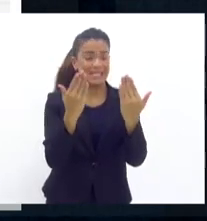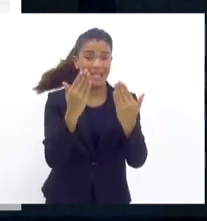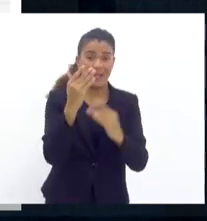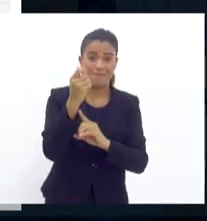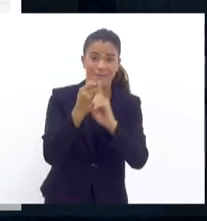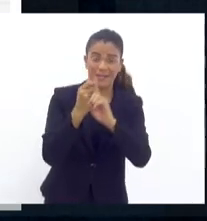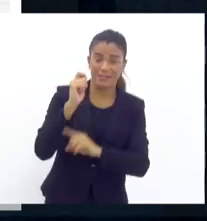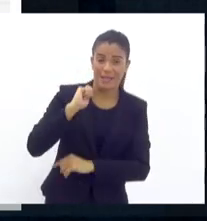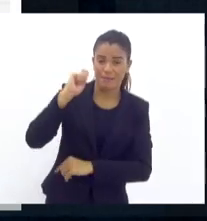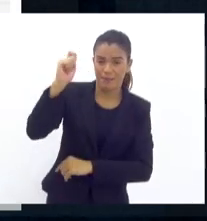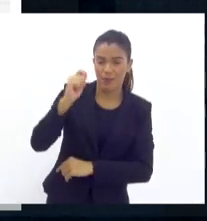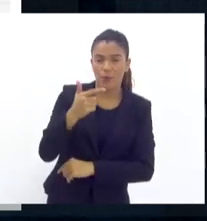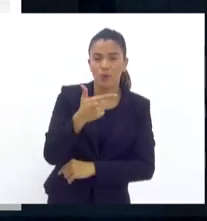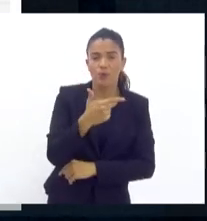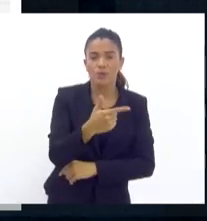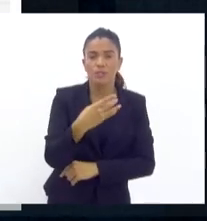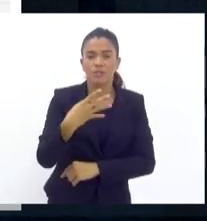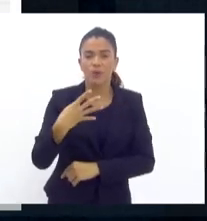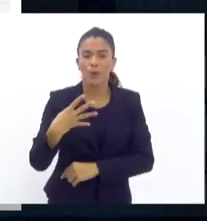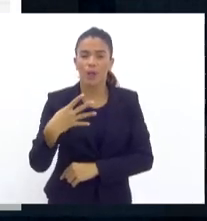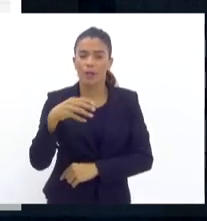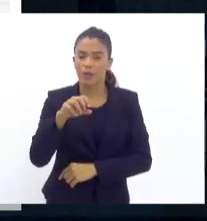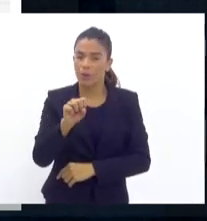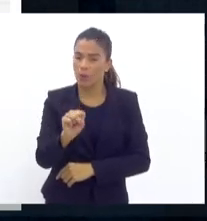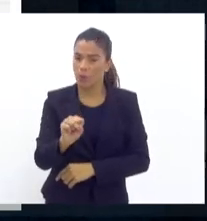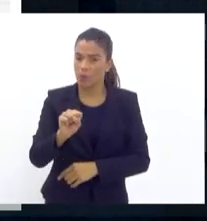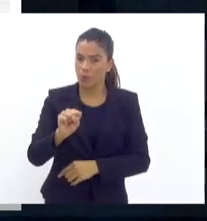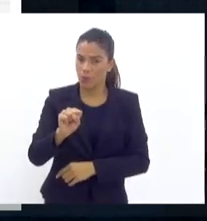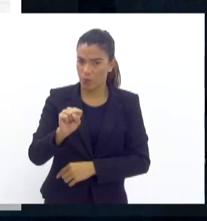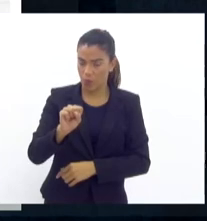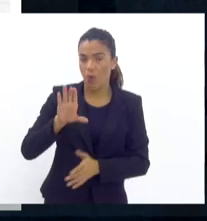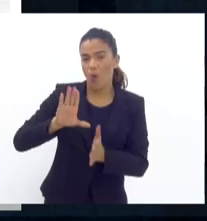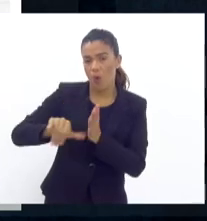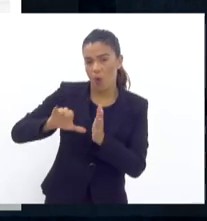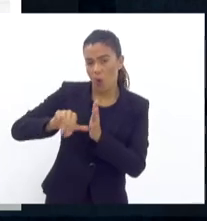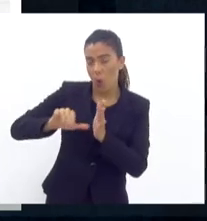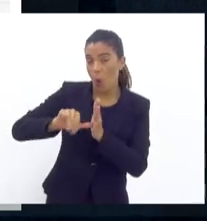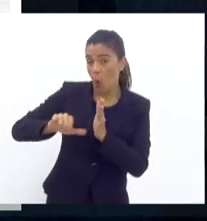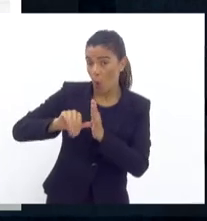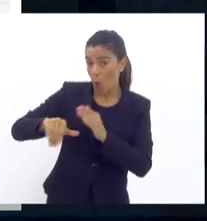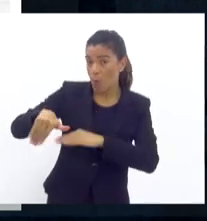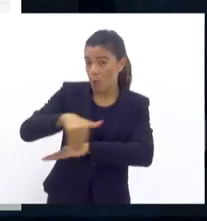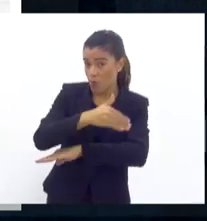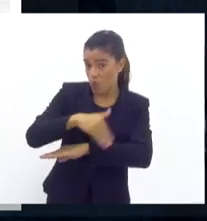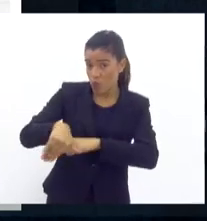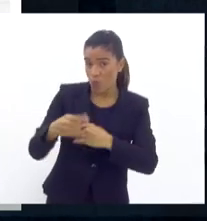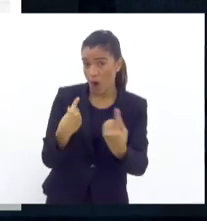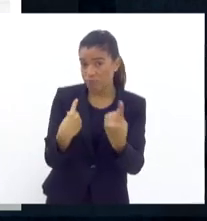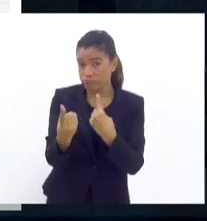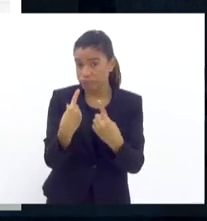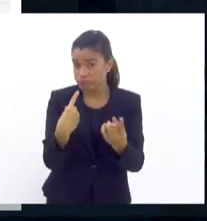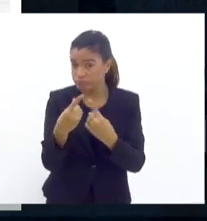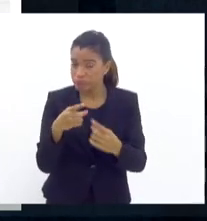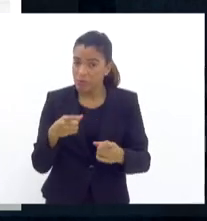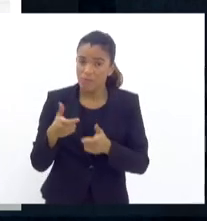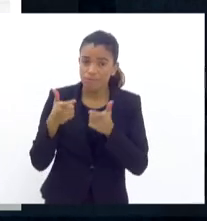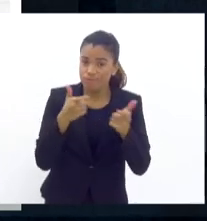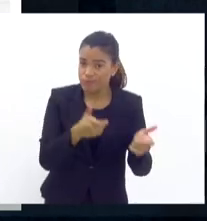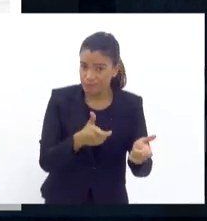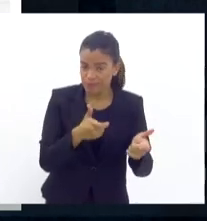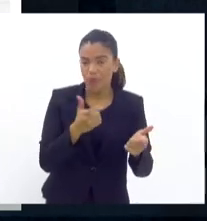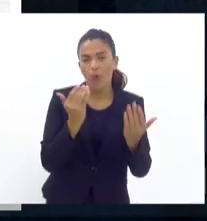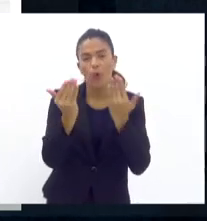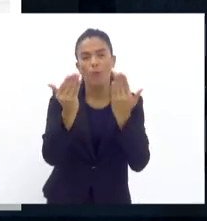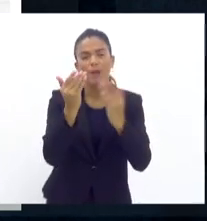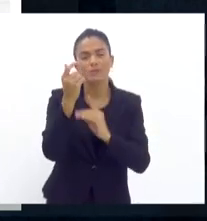abril, nós fechamos com 248 roubos de rua. Em comparação com os